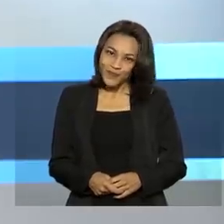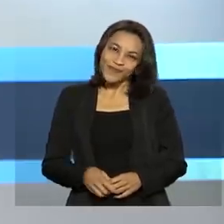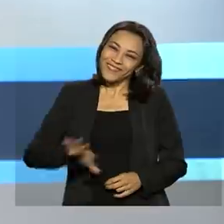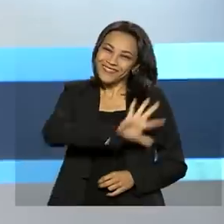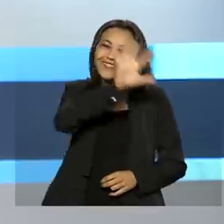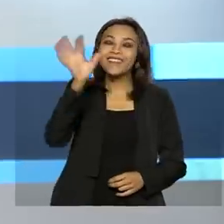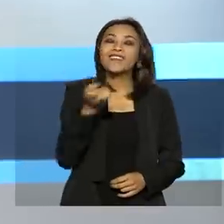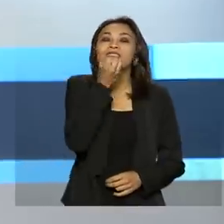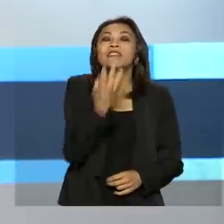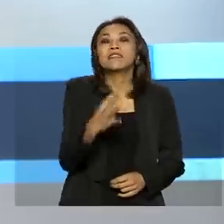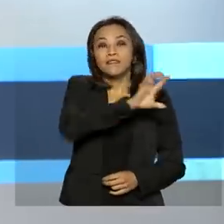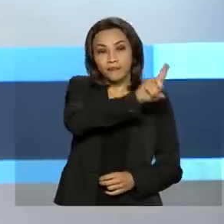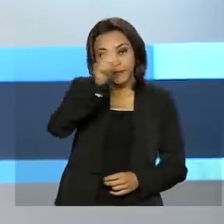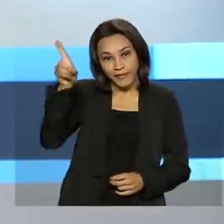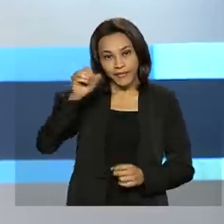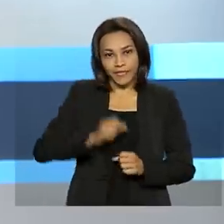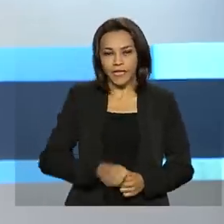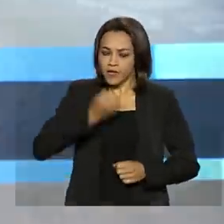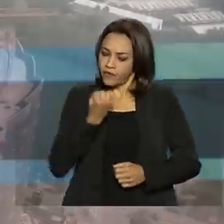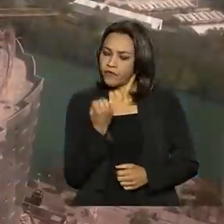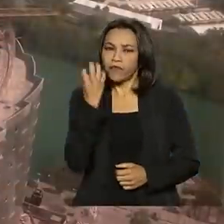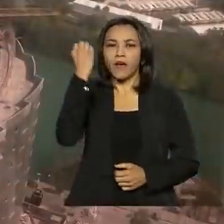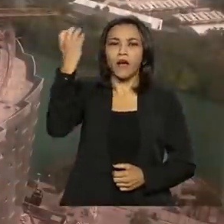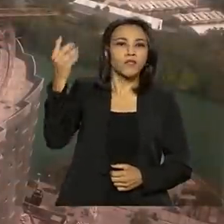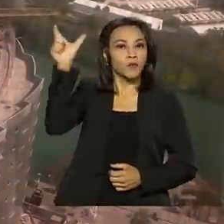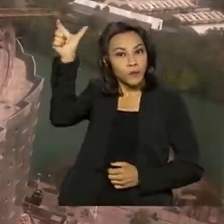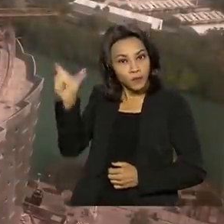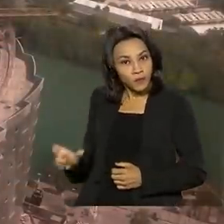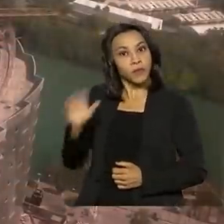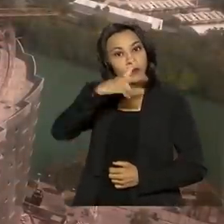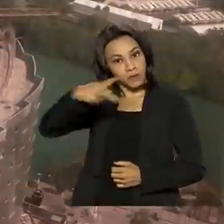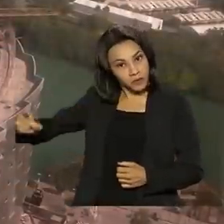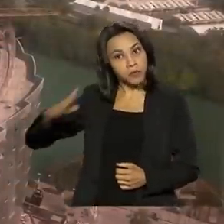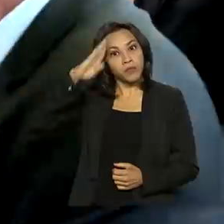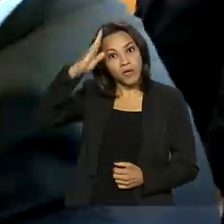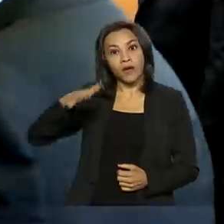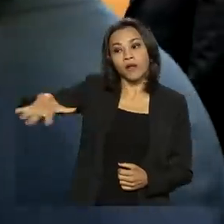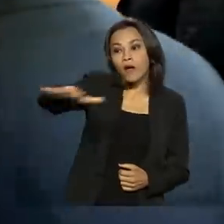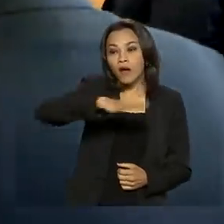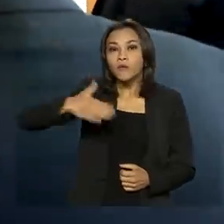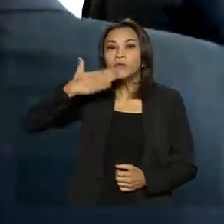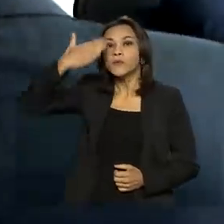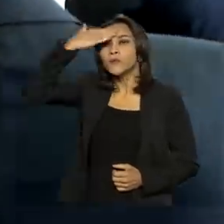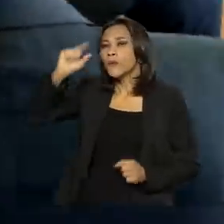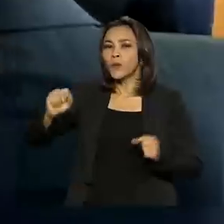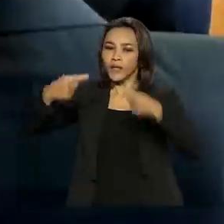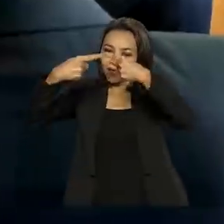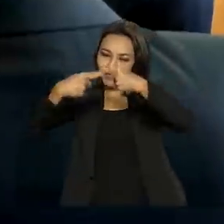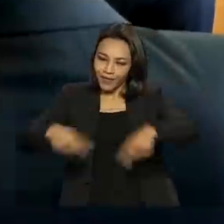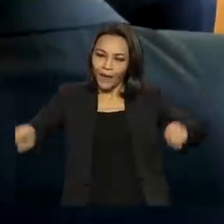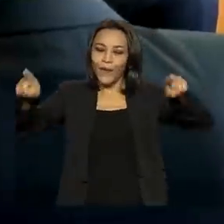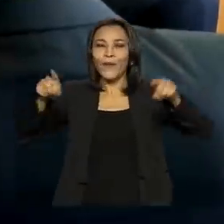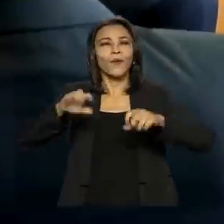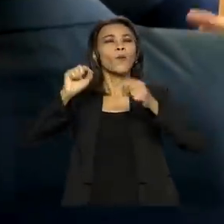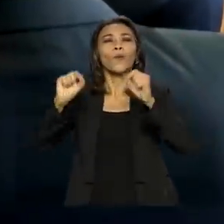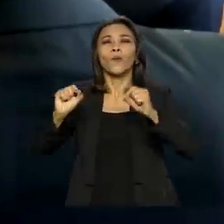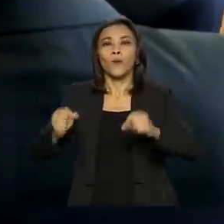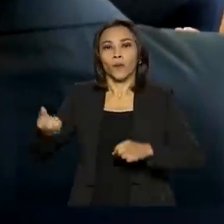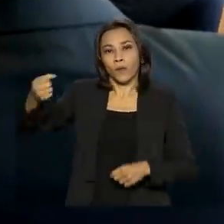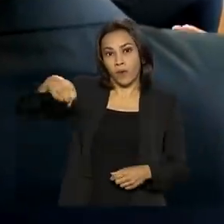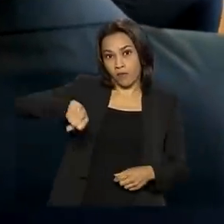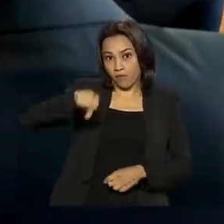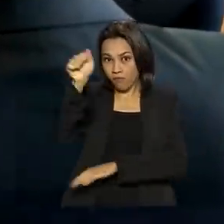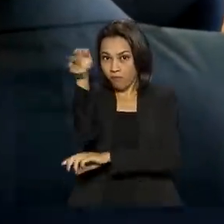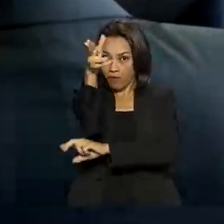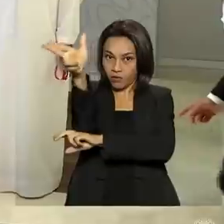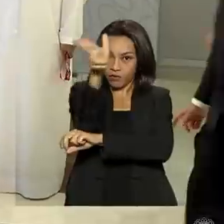Olá, bom dia! Em viagem ao Oriente Médio, o presidente Jair Bolsonaro inaugura a Embaixada do Brasil no Reino do